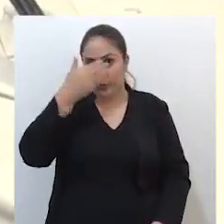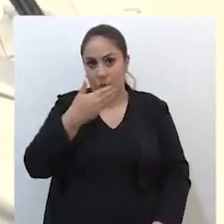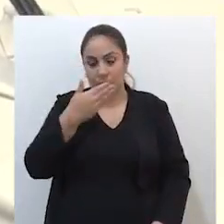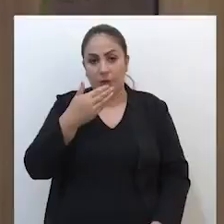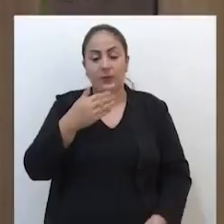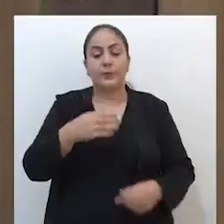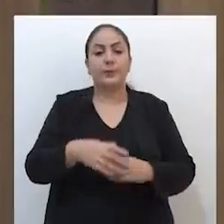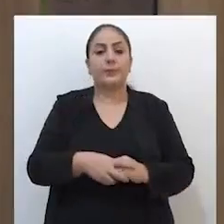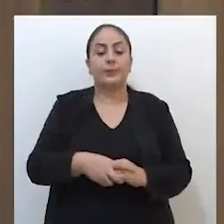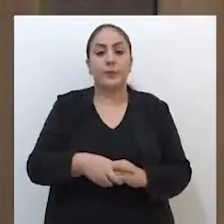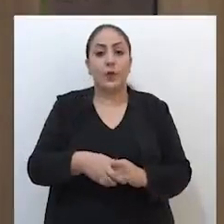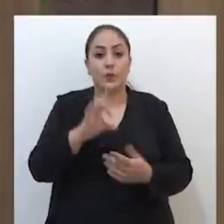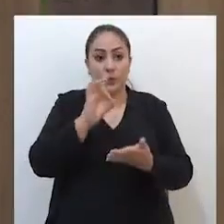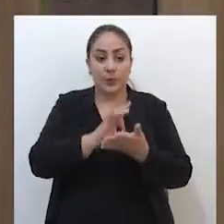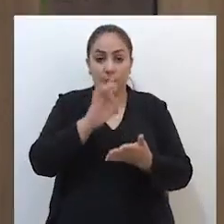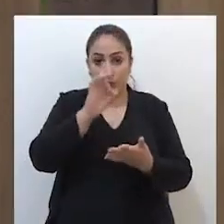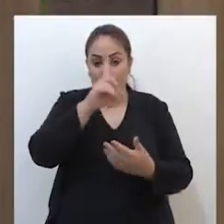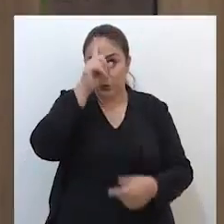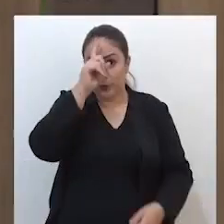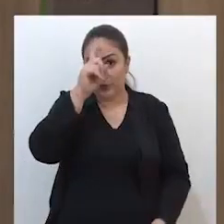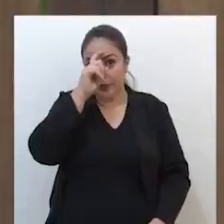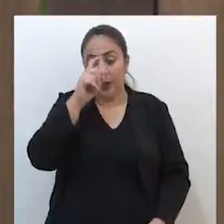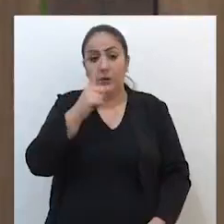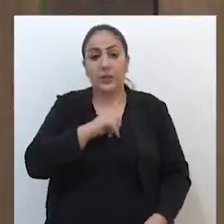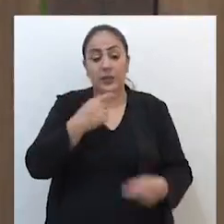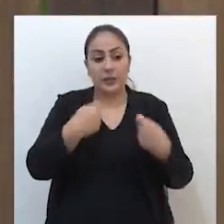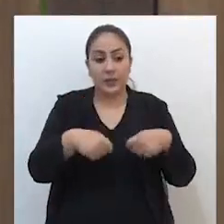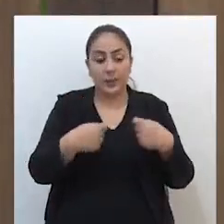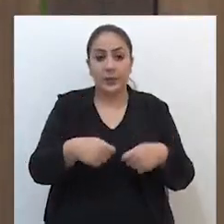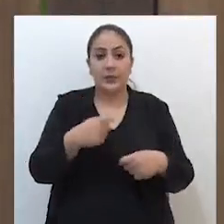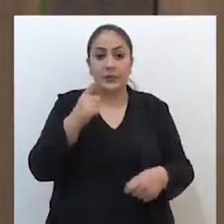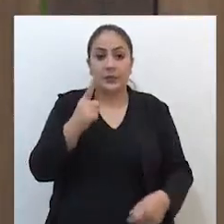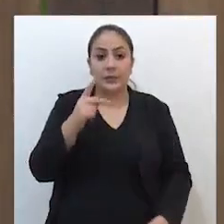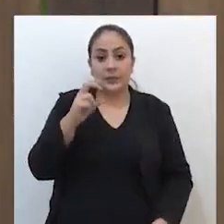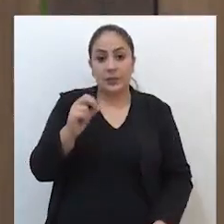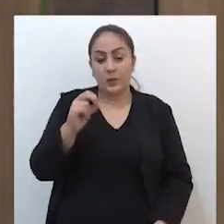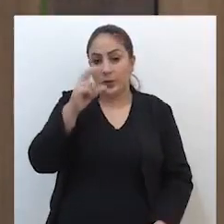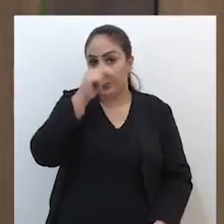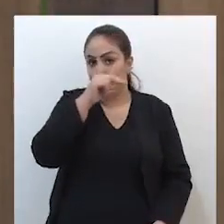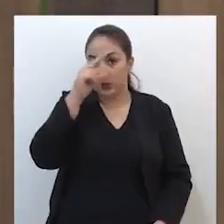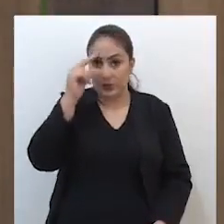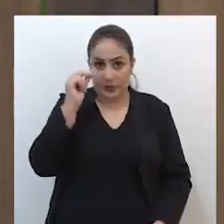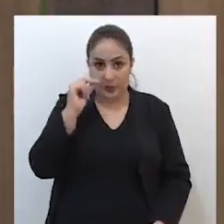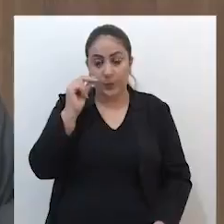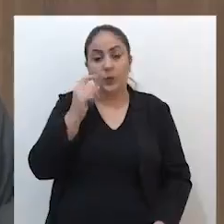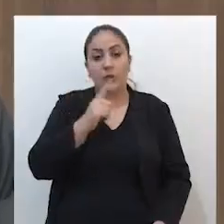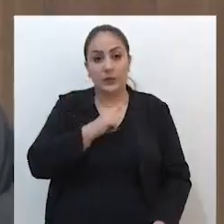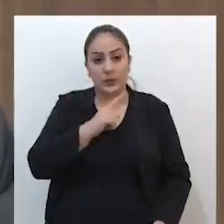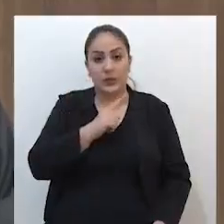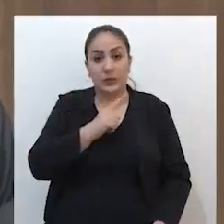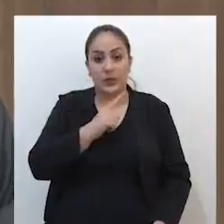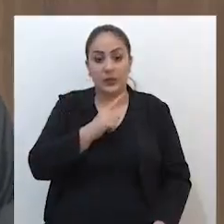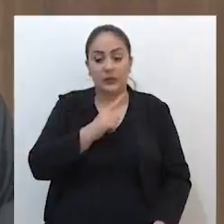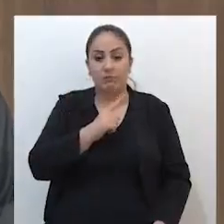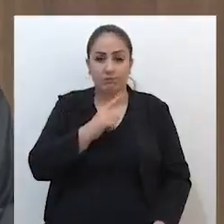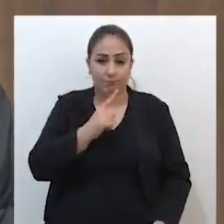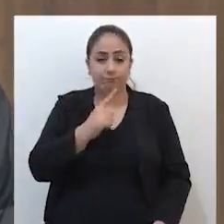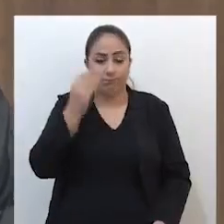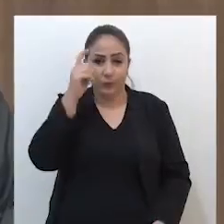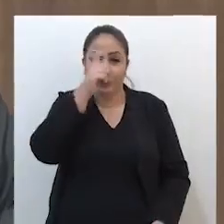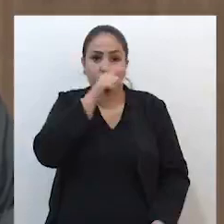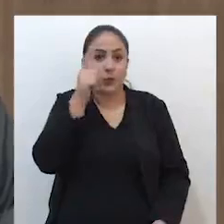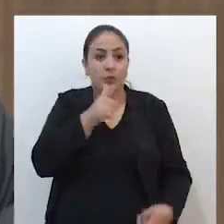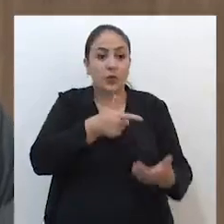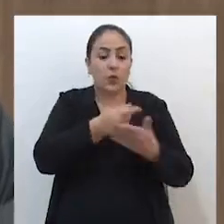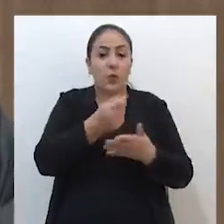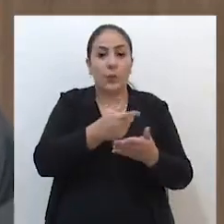faciais. Atualmente, o hospital recebe a demanda de 150 municípios e estava com dificuldade